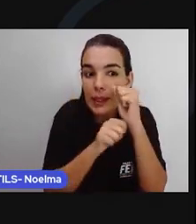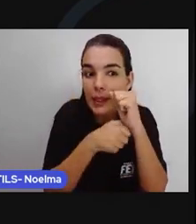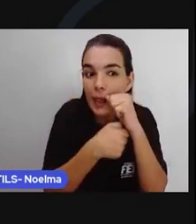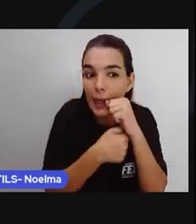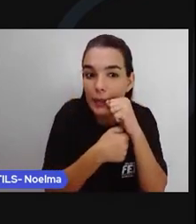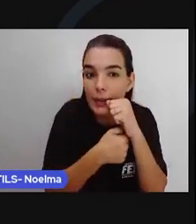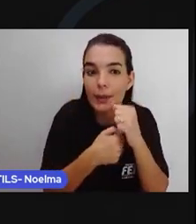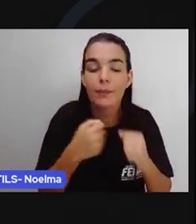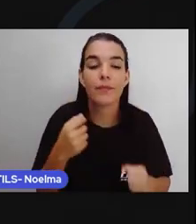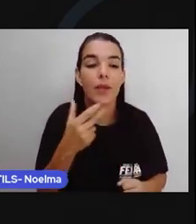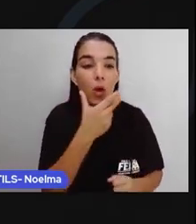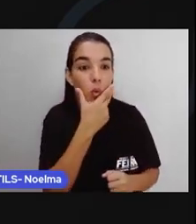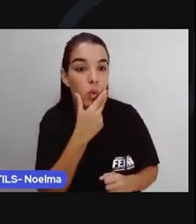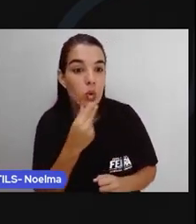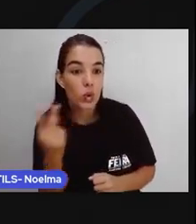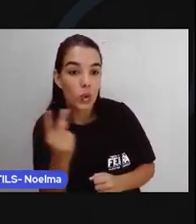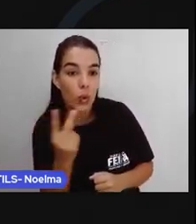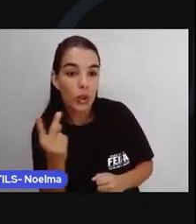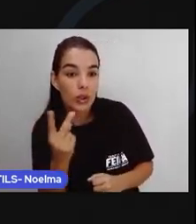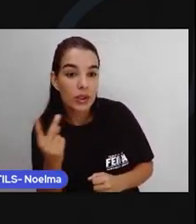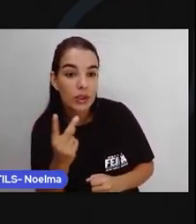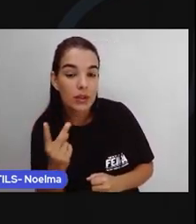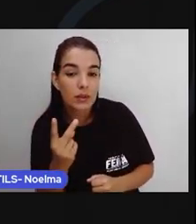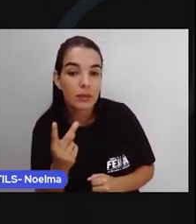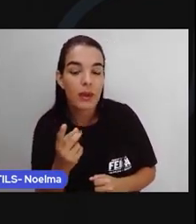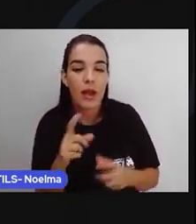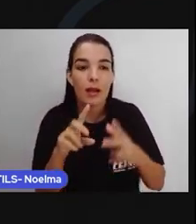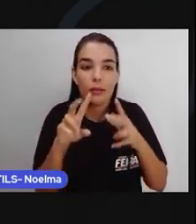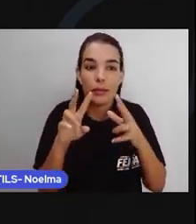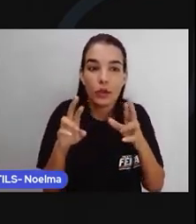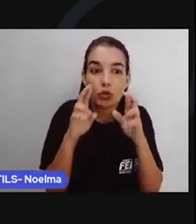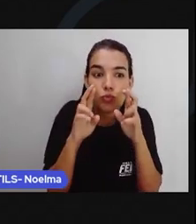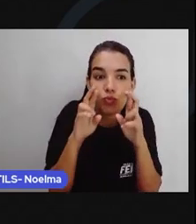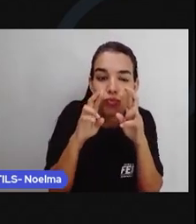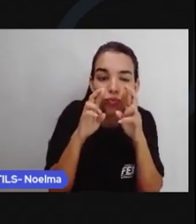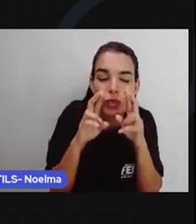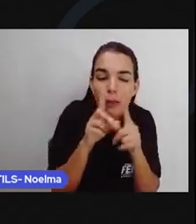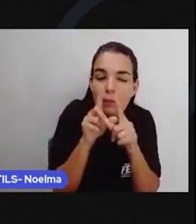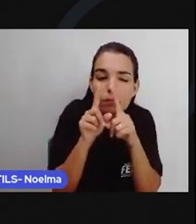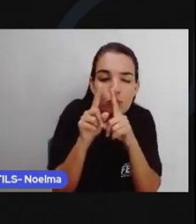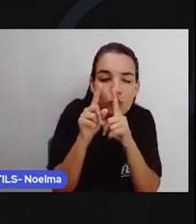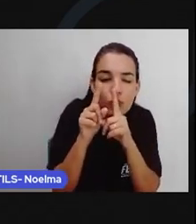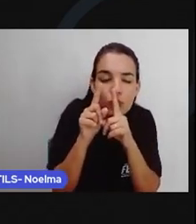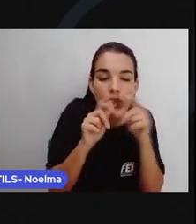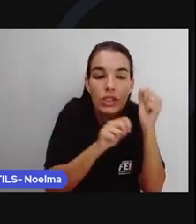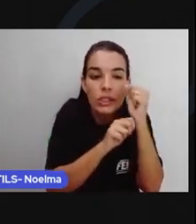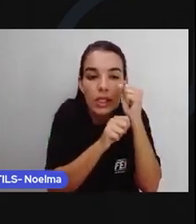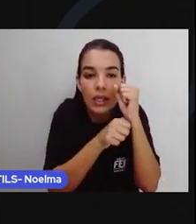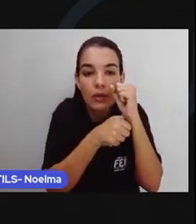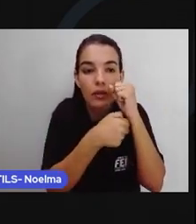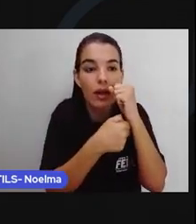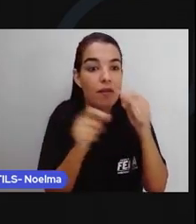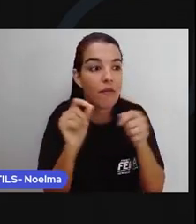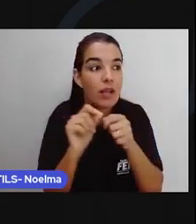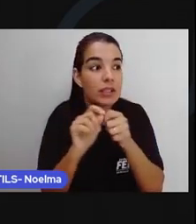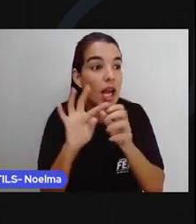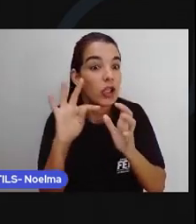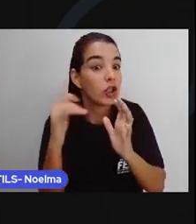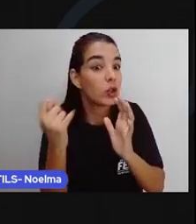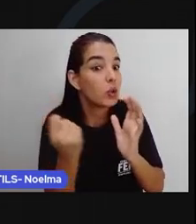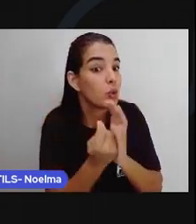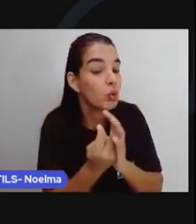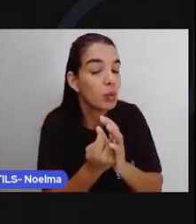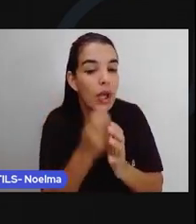Catarina e Gumechino Juraram guardar segredo E fazer de tudo Para que as